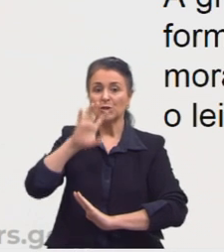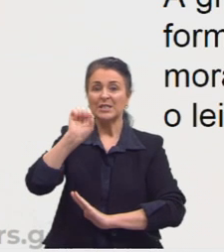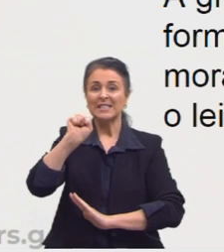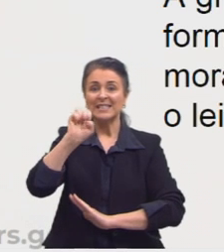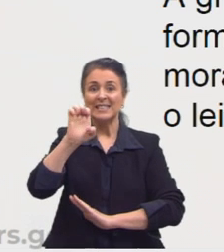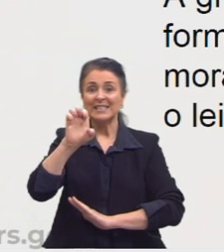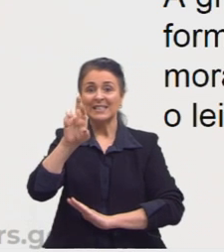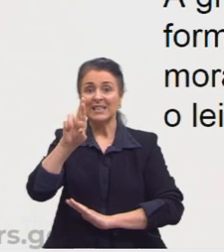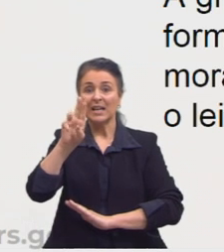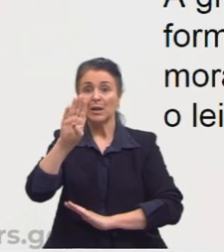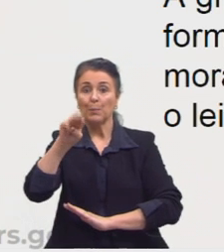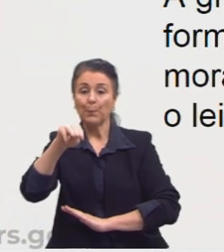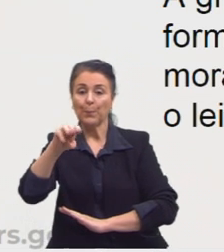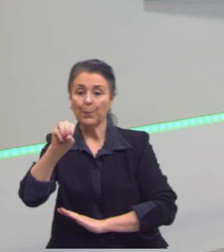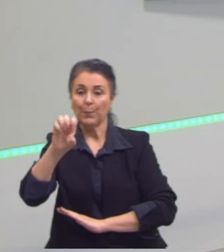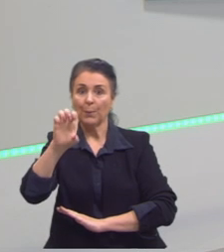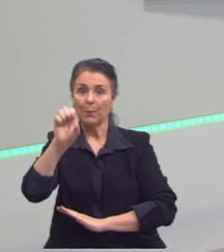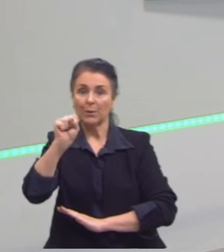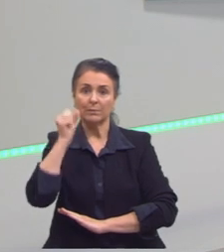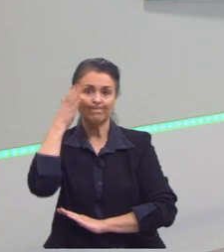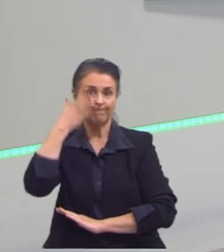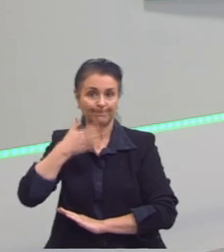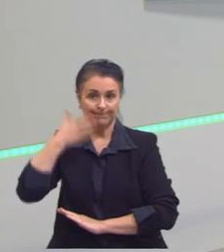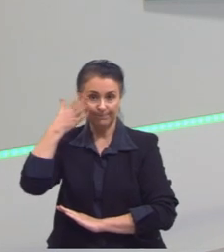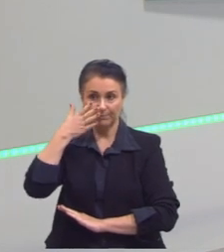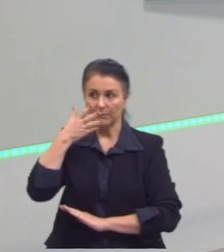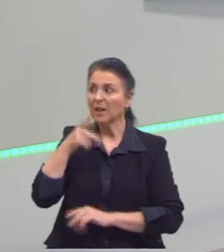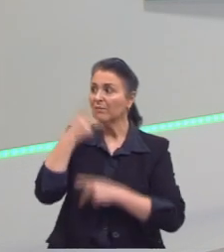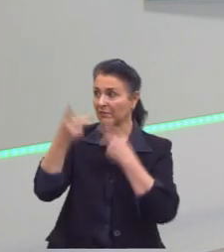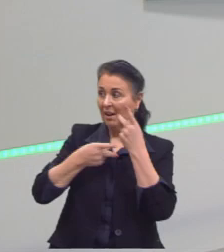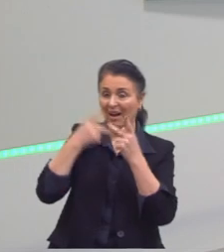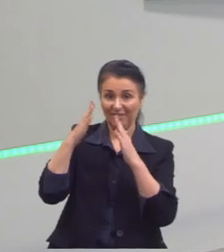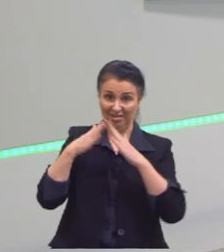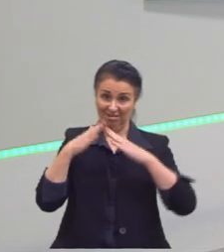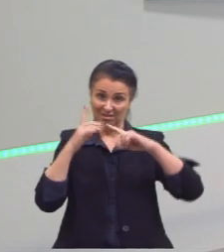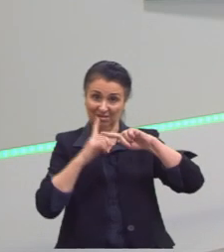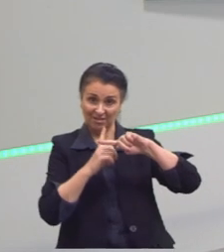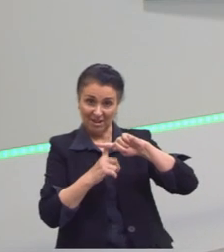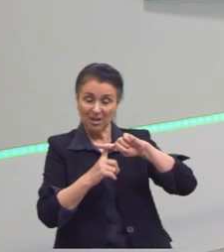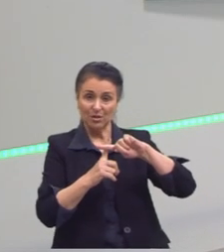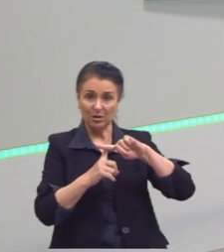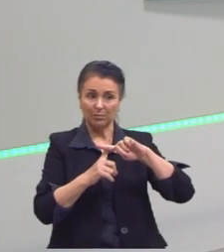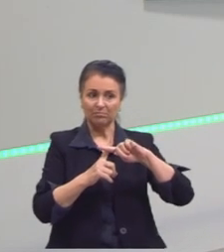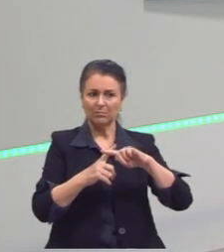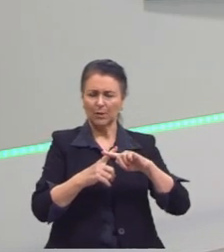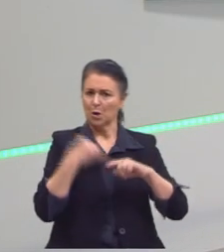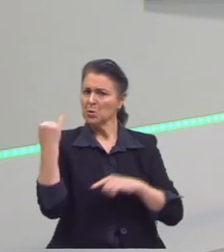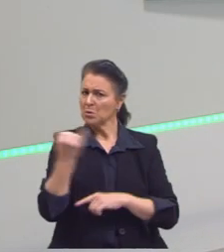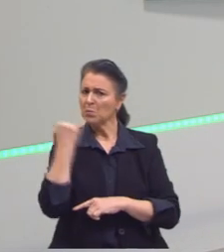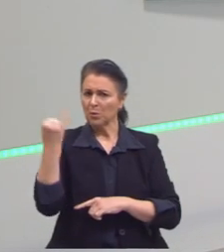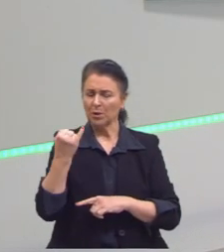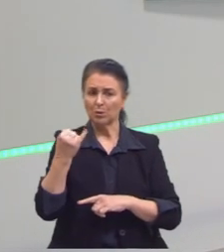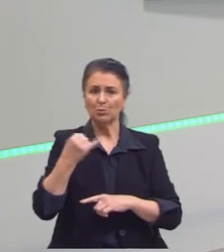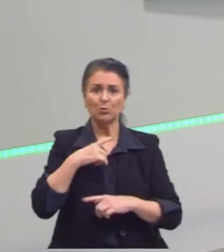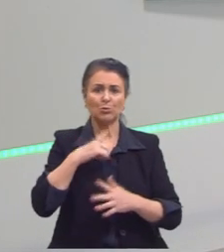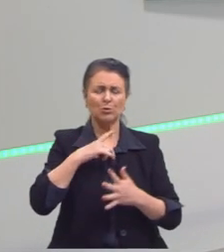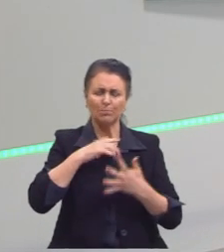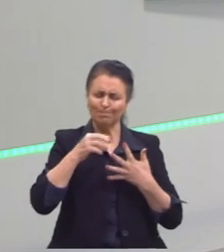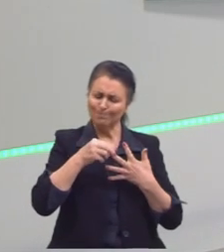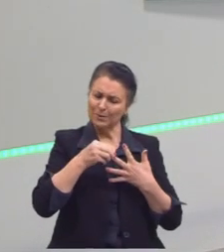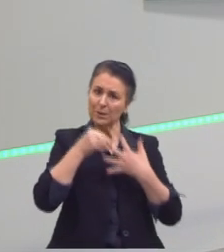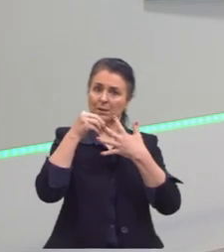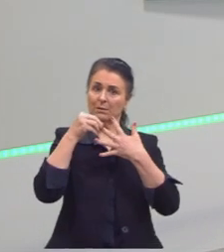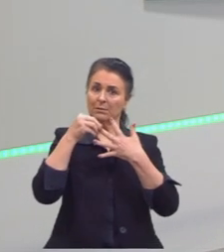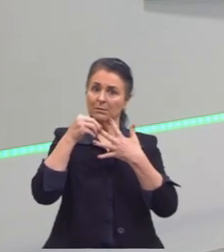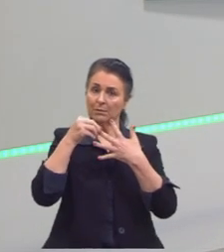sermões que ele dava lá na igreja ficaram tão imponentes, se destacaram tanto, que virou